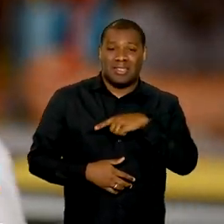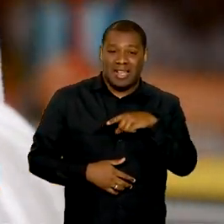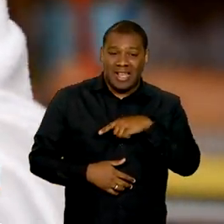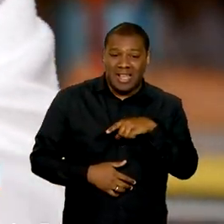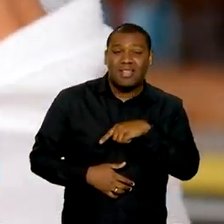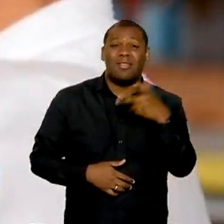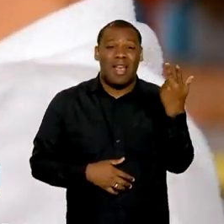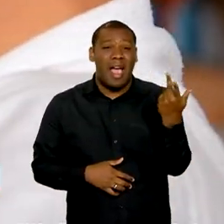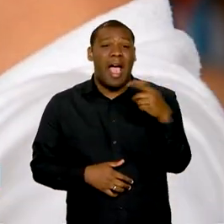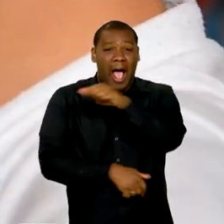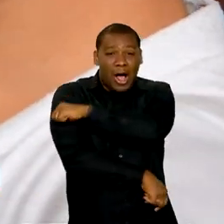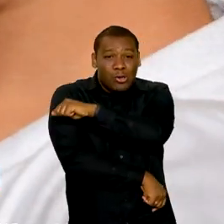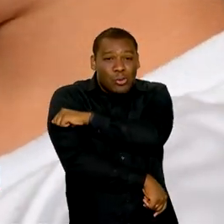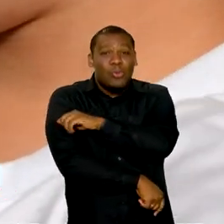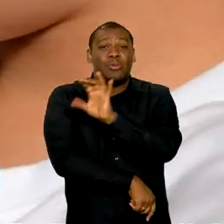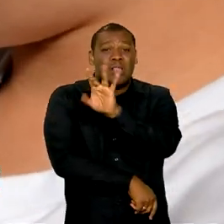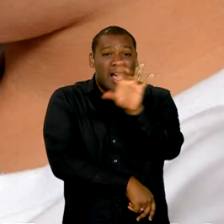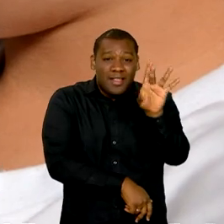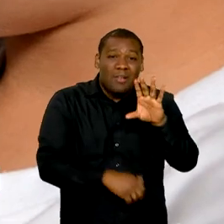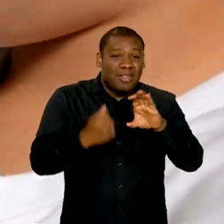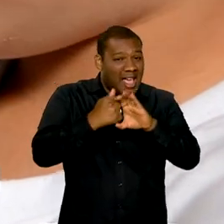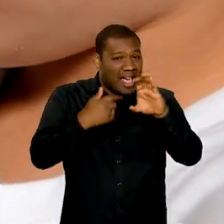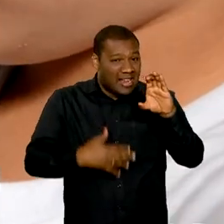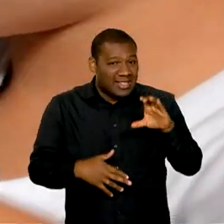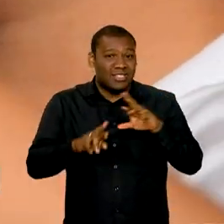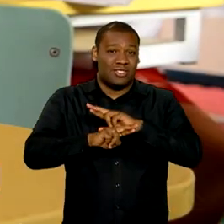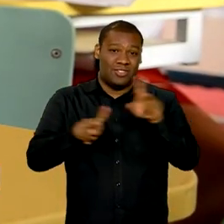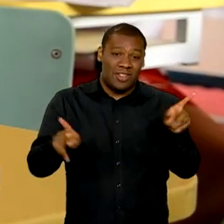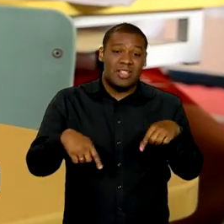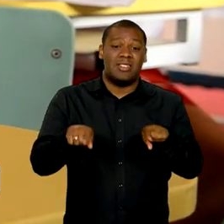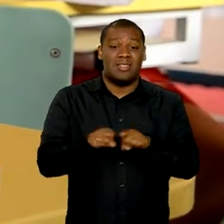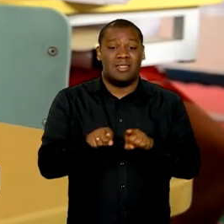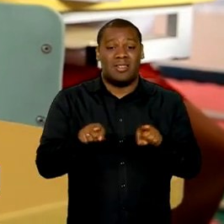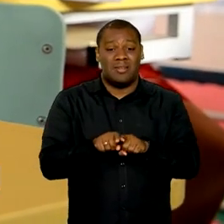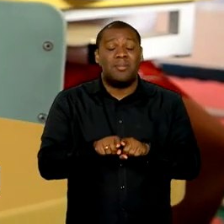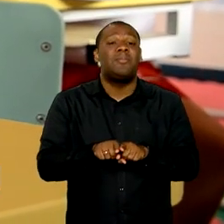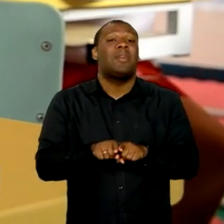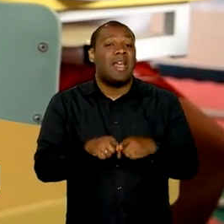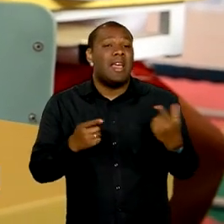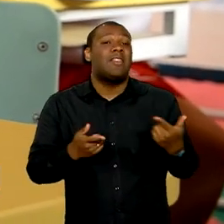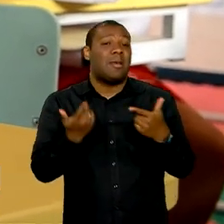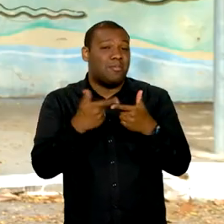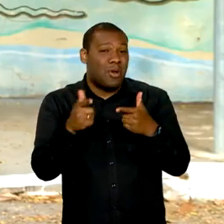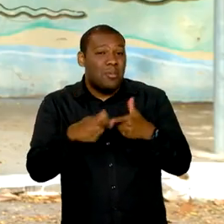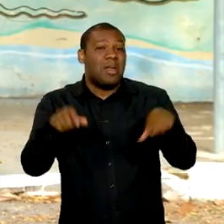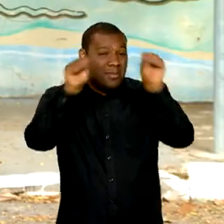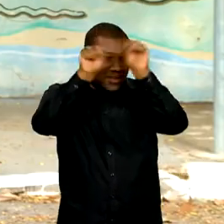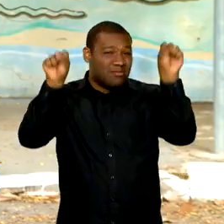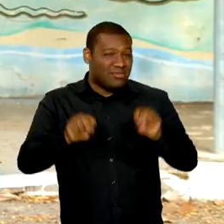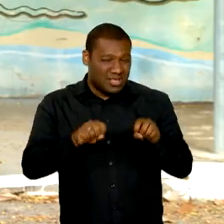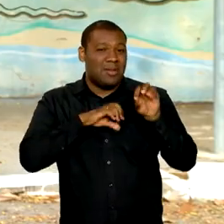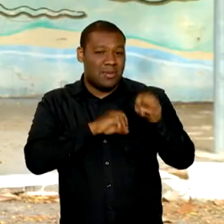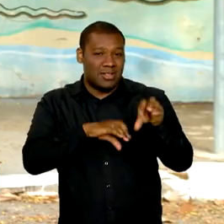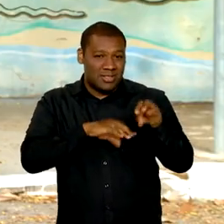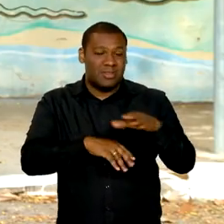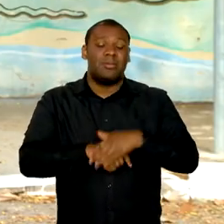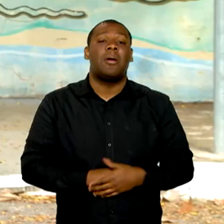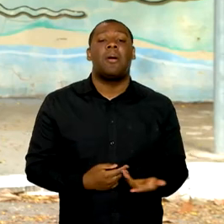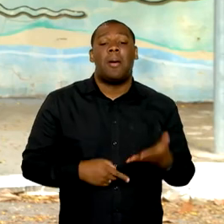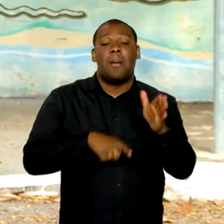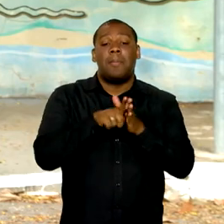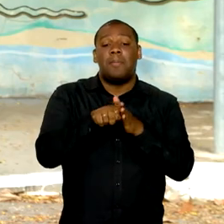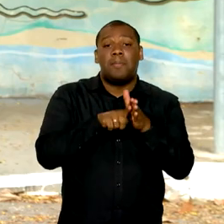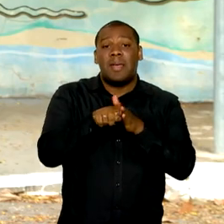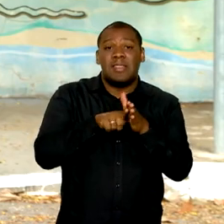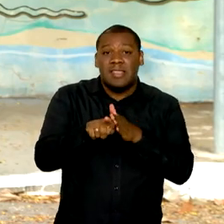realidades, potencialidades e fragilidades no sistema de ensino. A pesquisa Alfabetiza